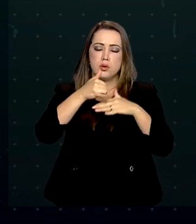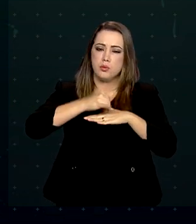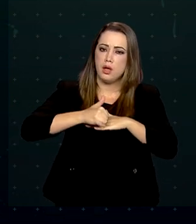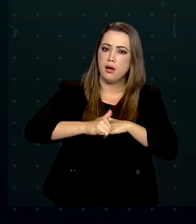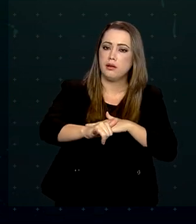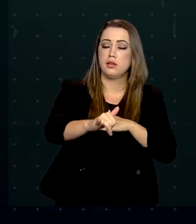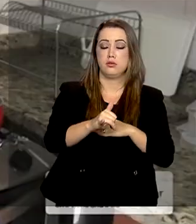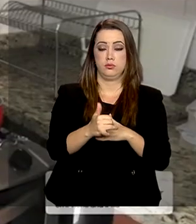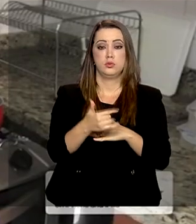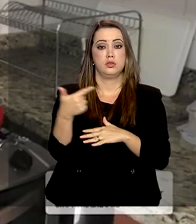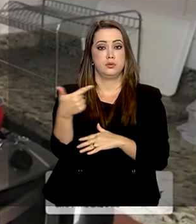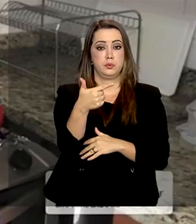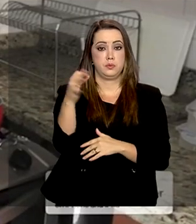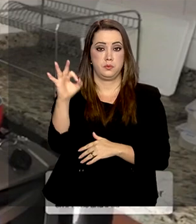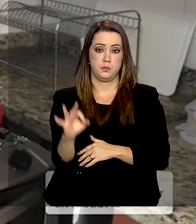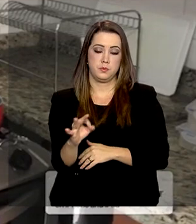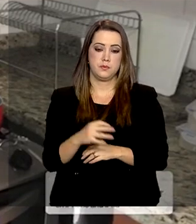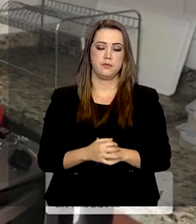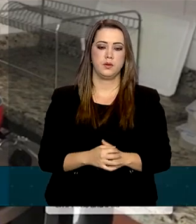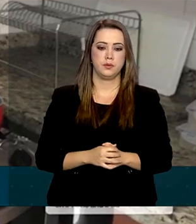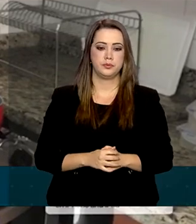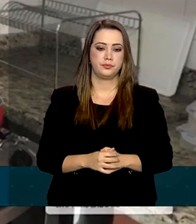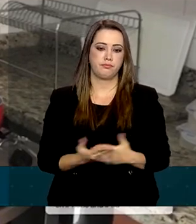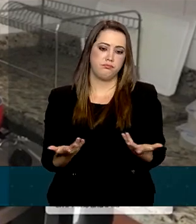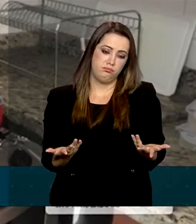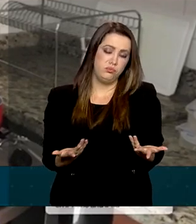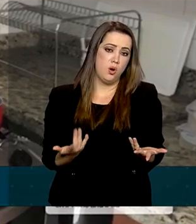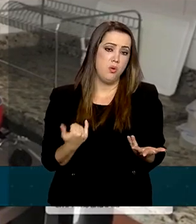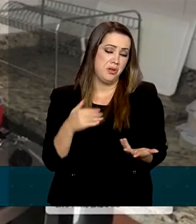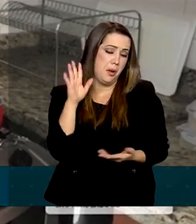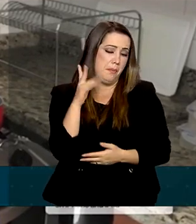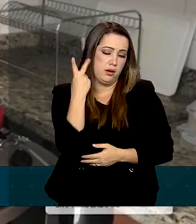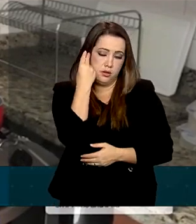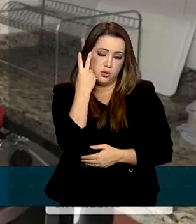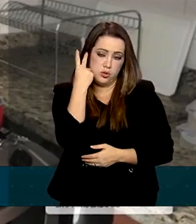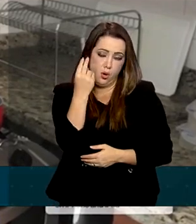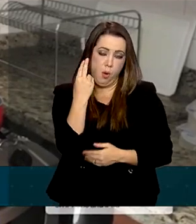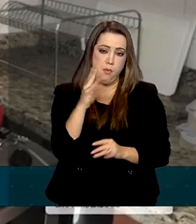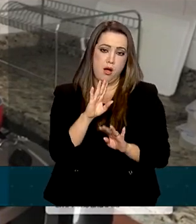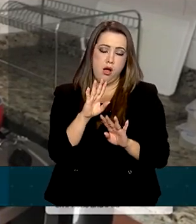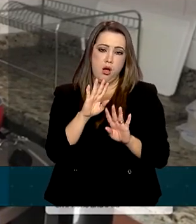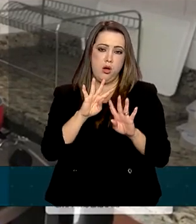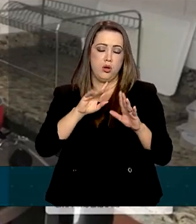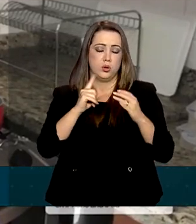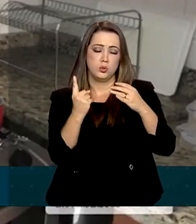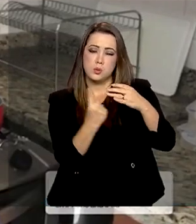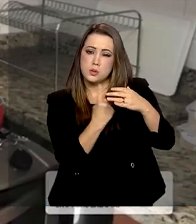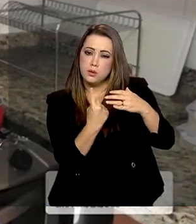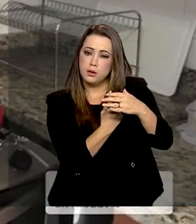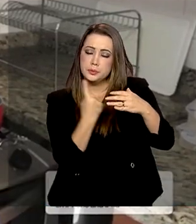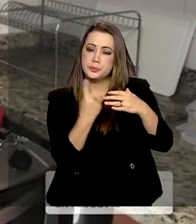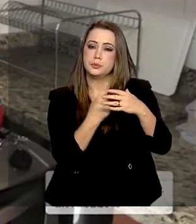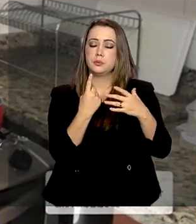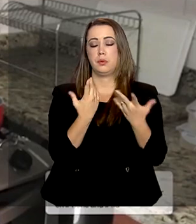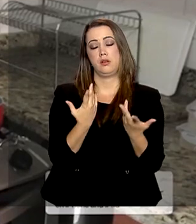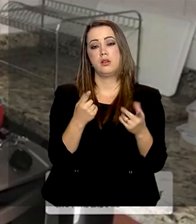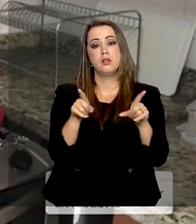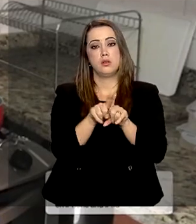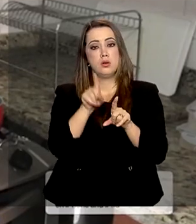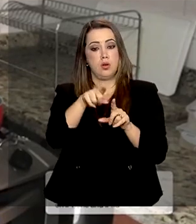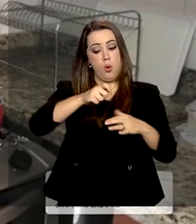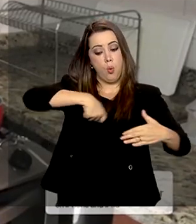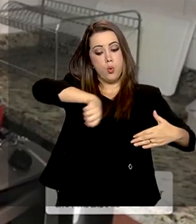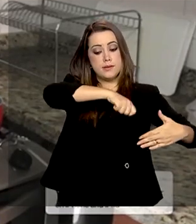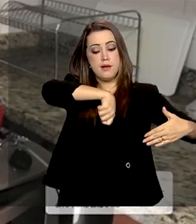22%. Um hábito que ficou mais comum durante o isolamento social foi o de cozinhar. E na contramão da queda do